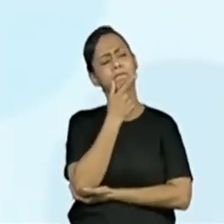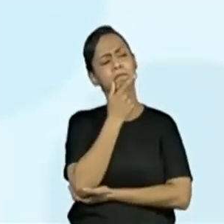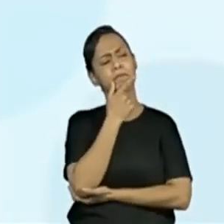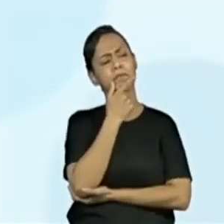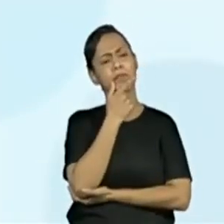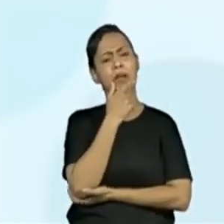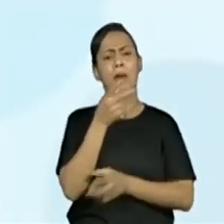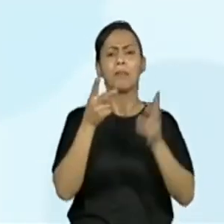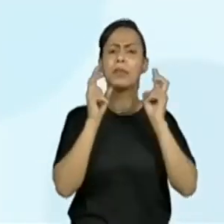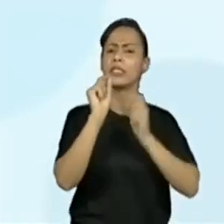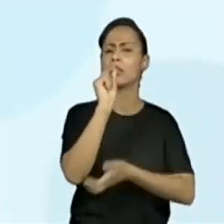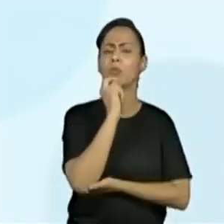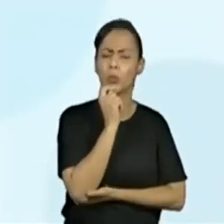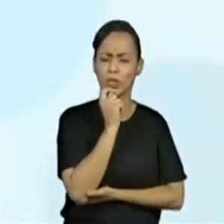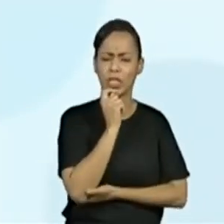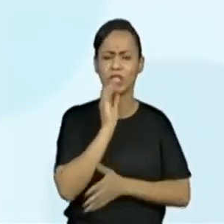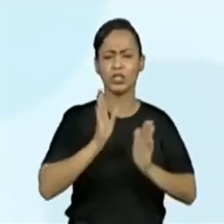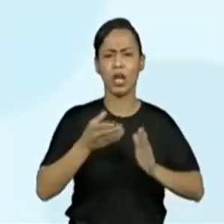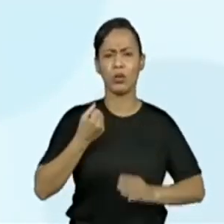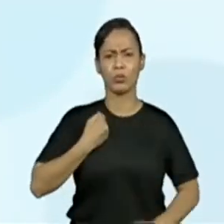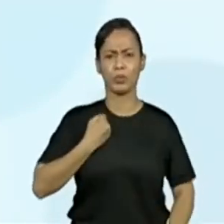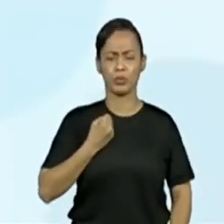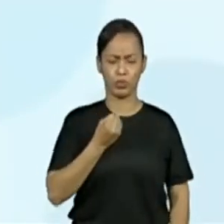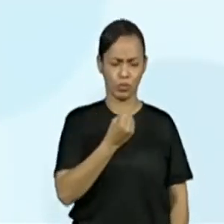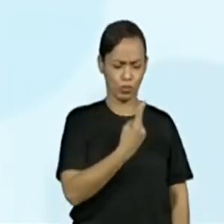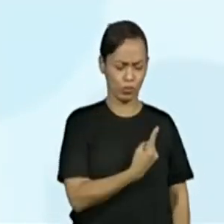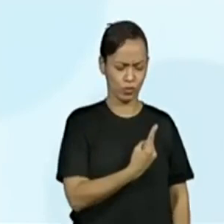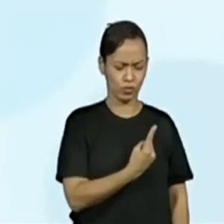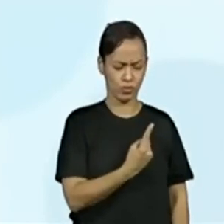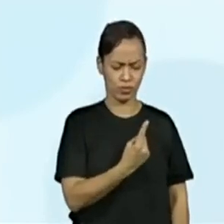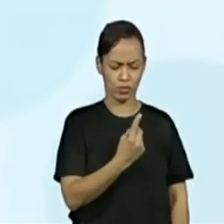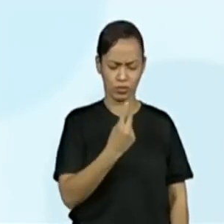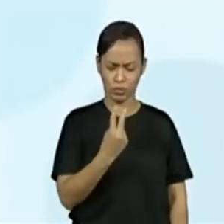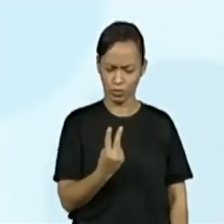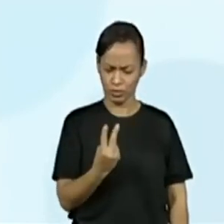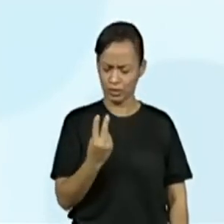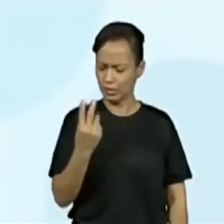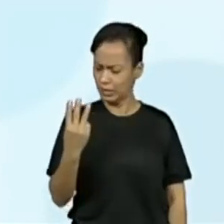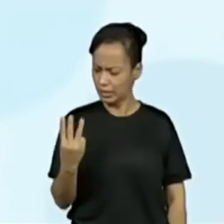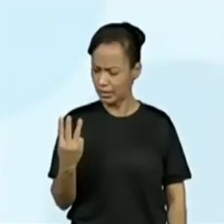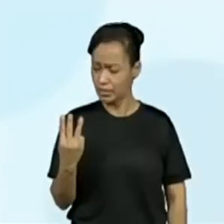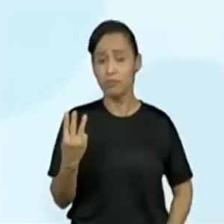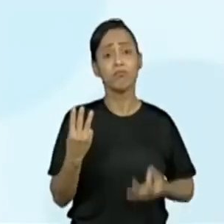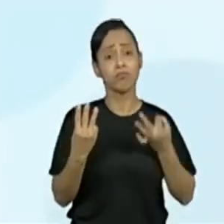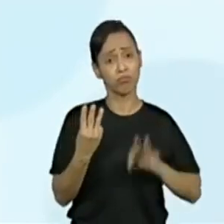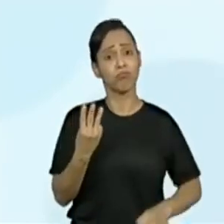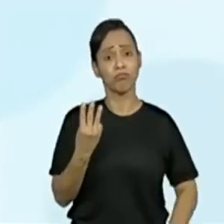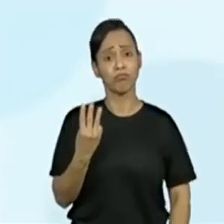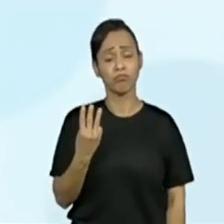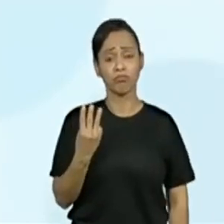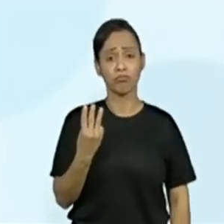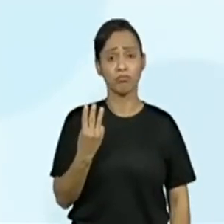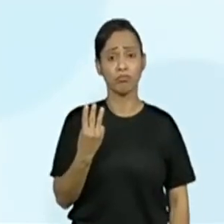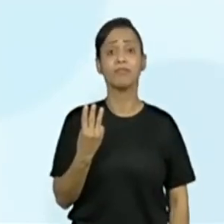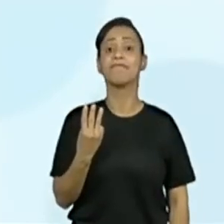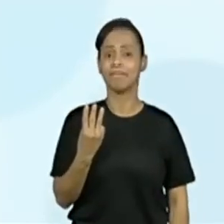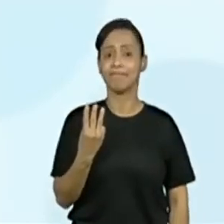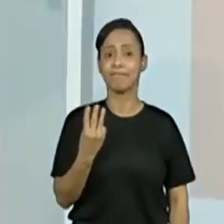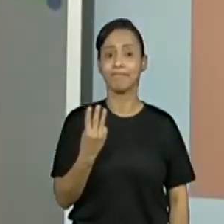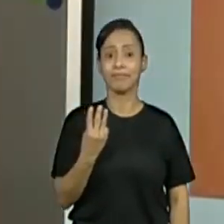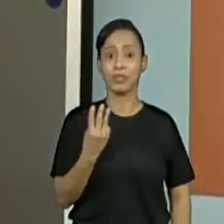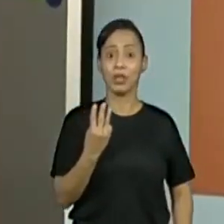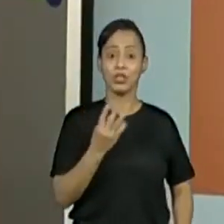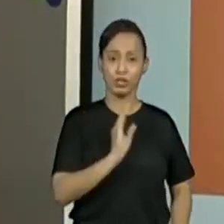regularidade, talvez? Já podemos observar. A gente acompanhou, então, o número 1,